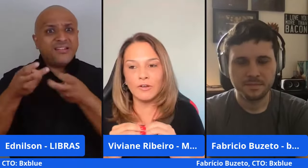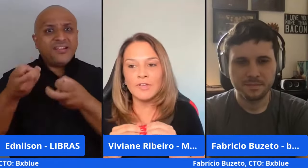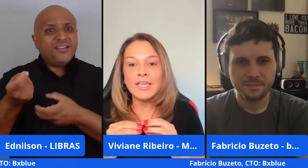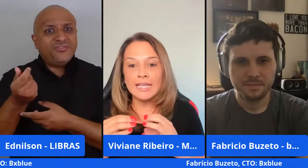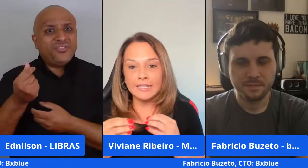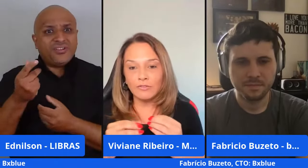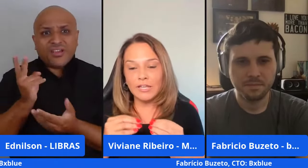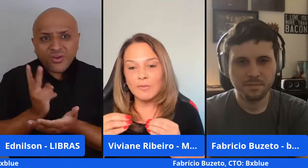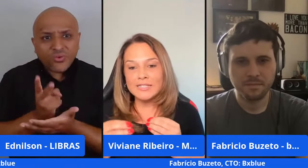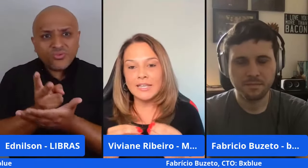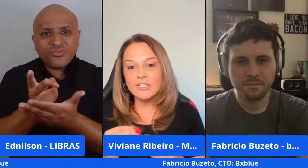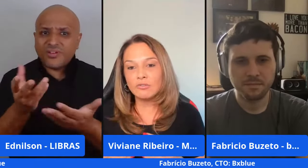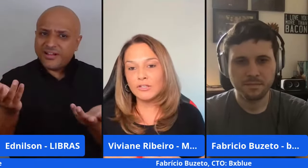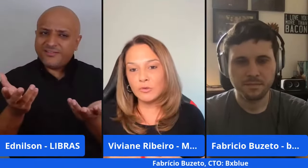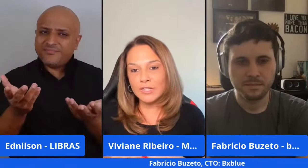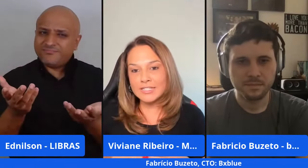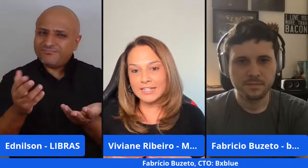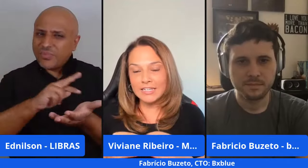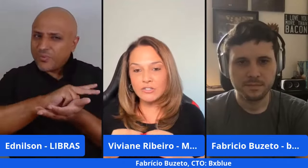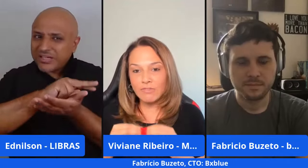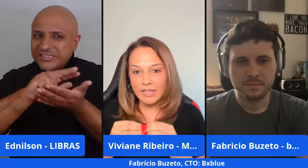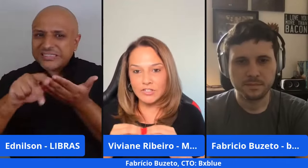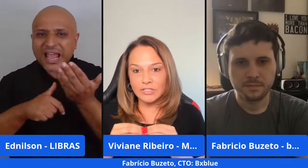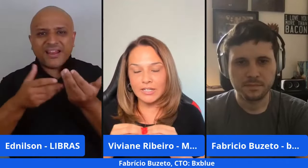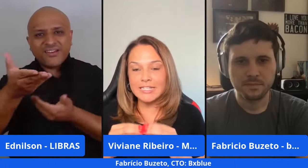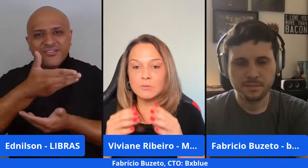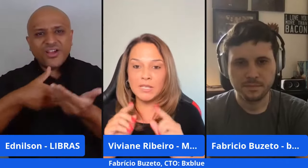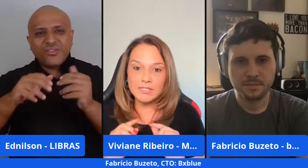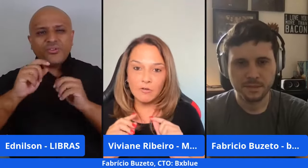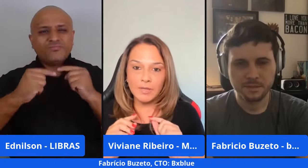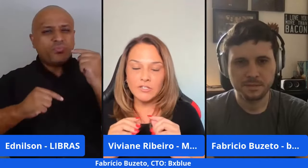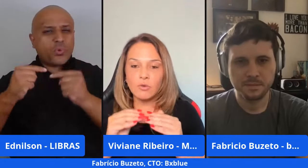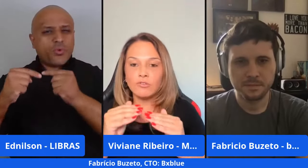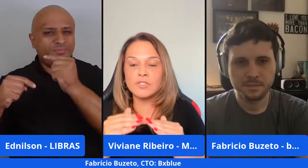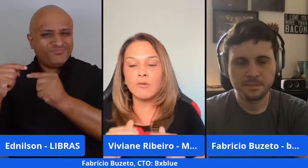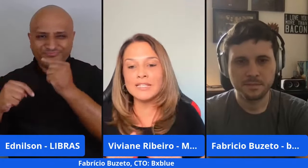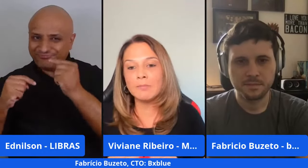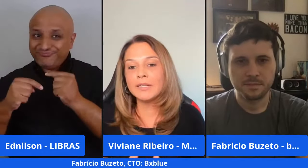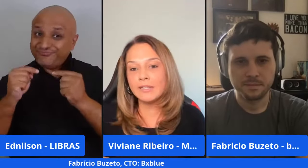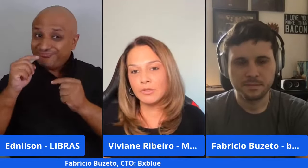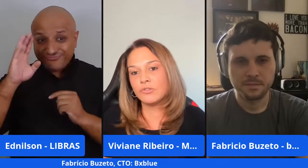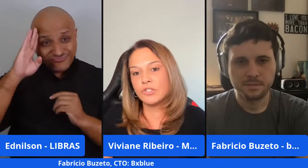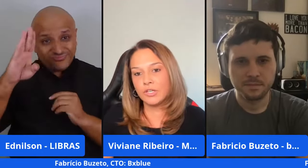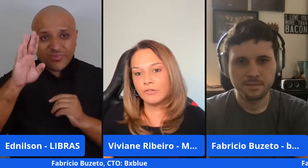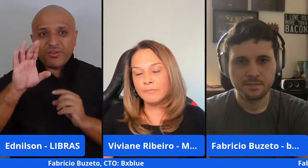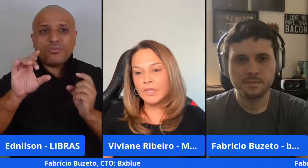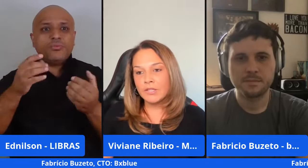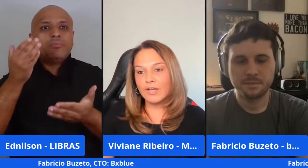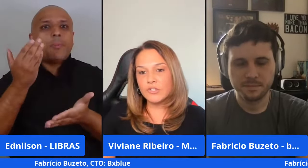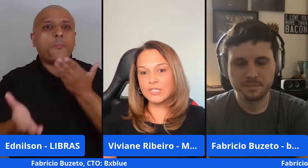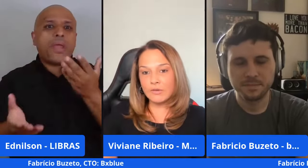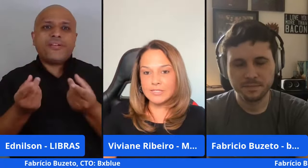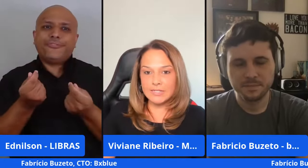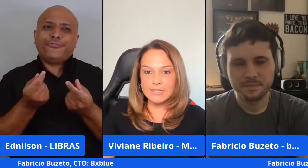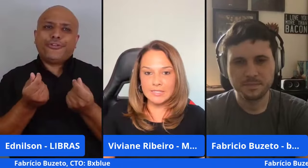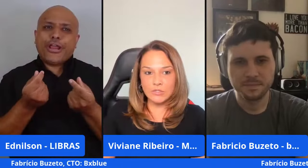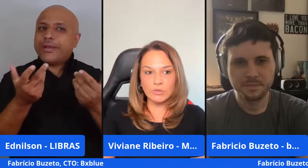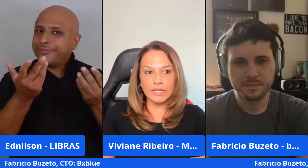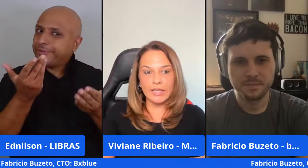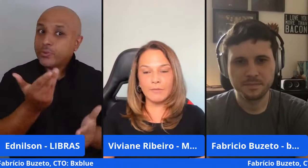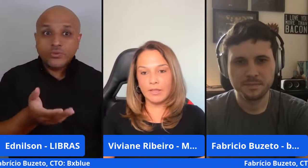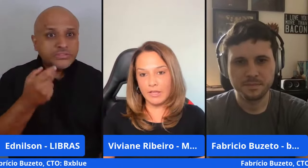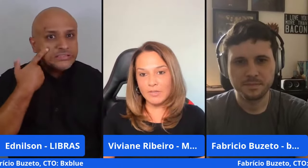quero continuar então tem uma série de fatores ali que divergem especialmente quando você começa a perder muito dinheiro eu acho que esse é um